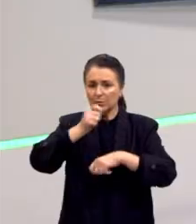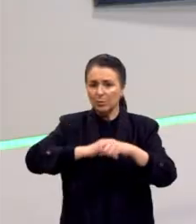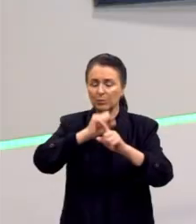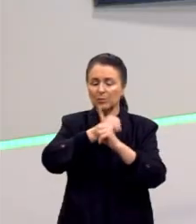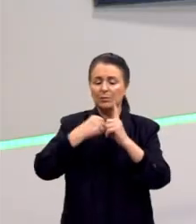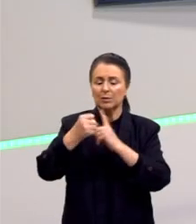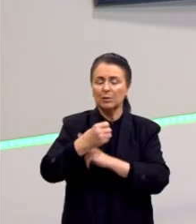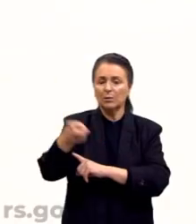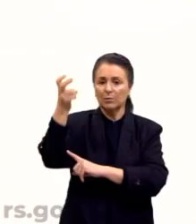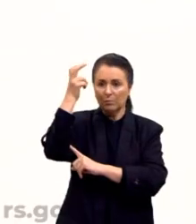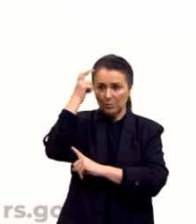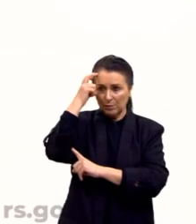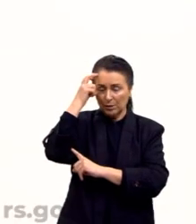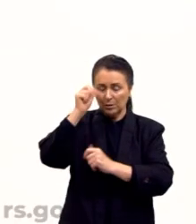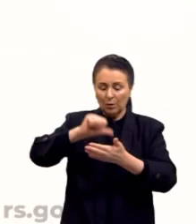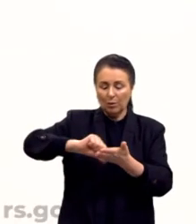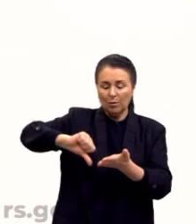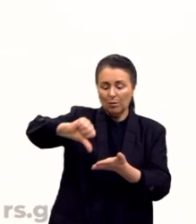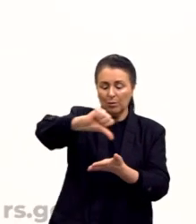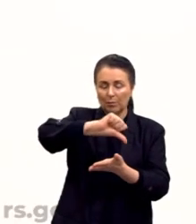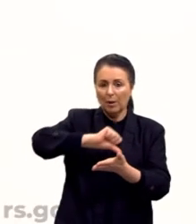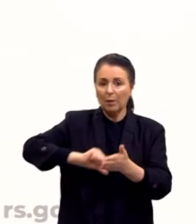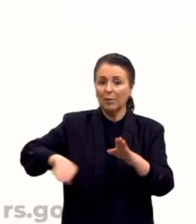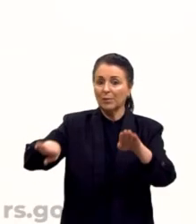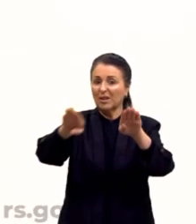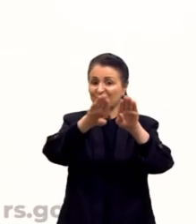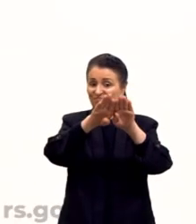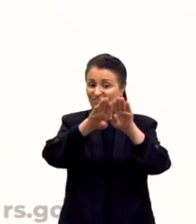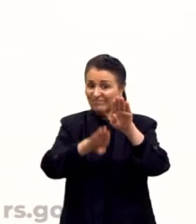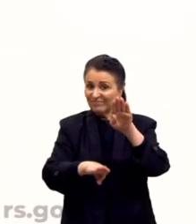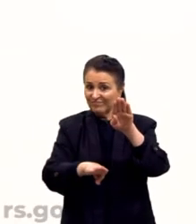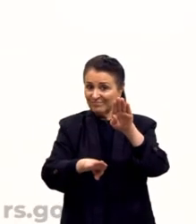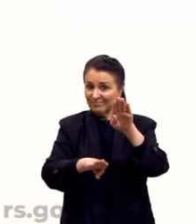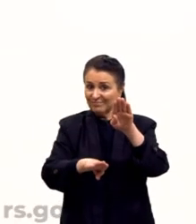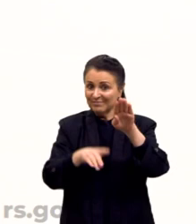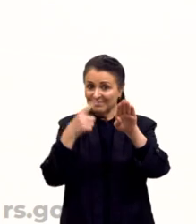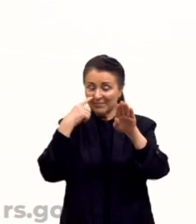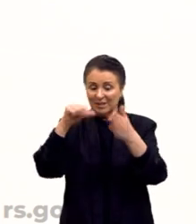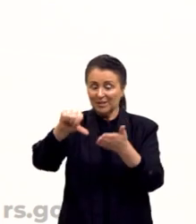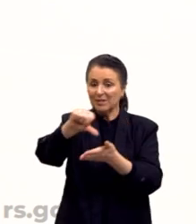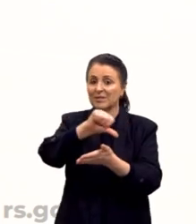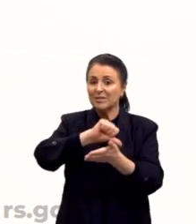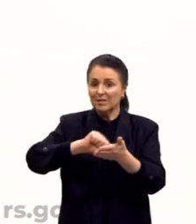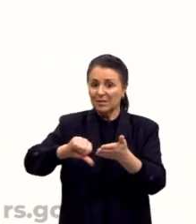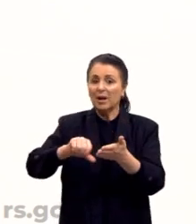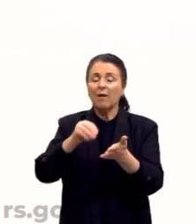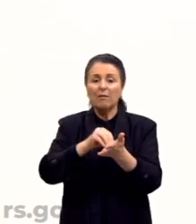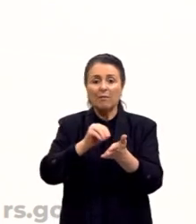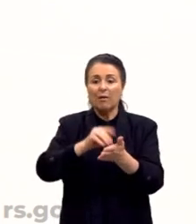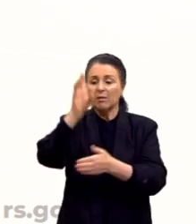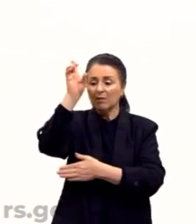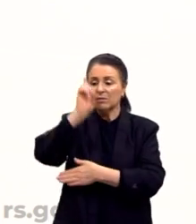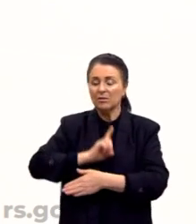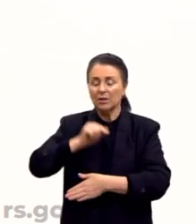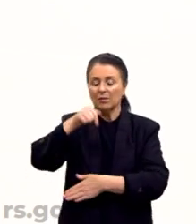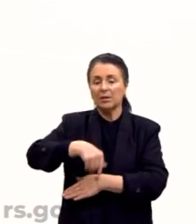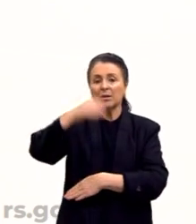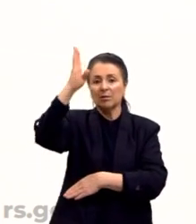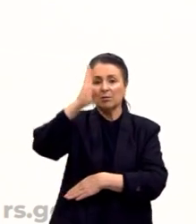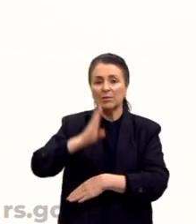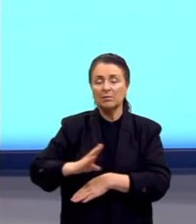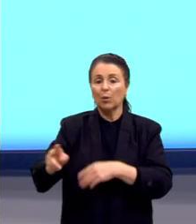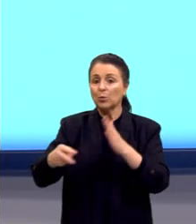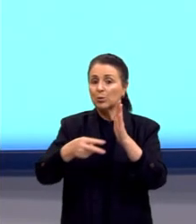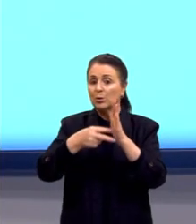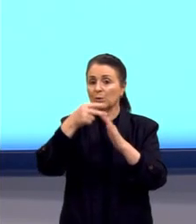Aqui eu trago um mapa das desigualdades e as desigualdades é uma falta de direito. Olha só, o Brasil é o